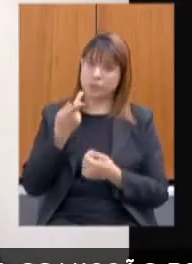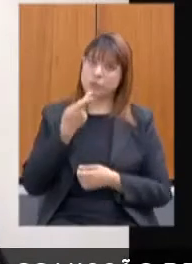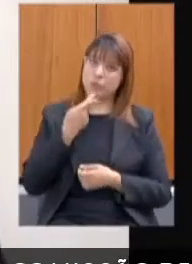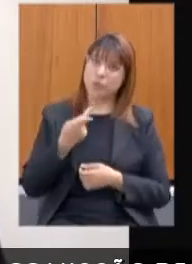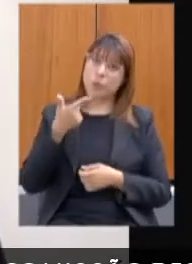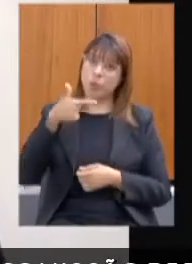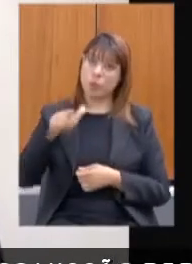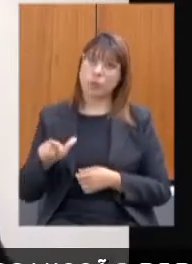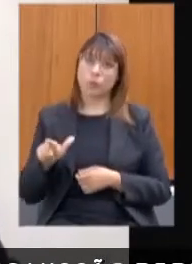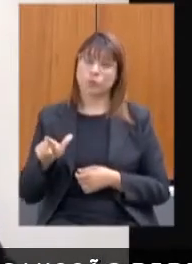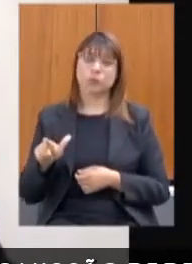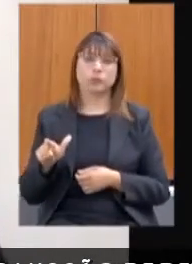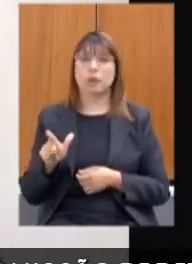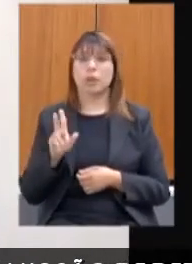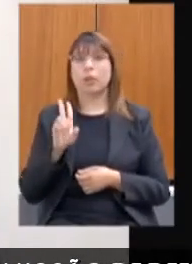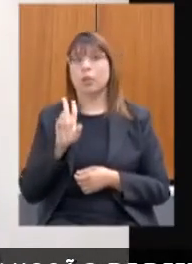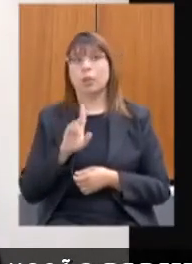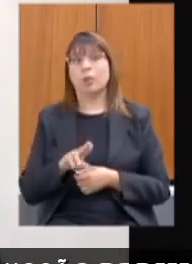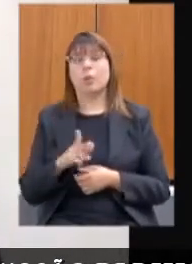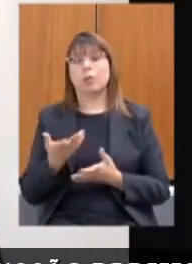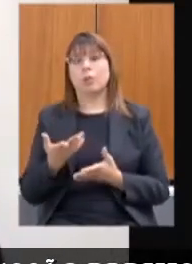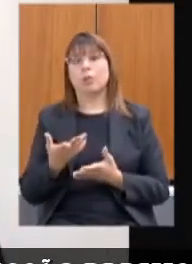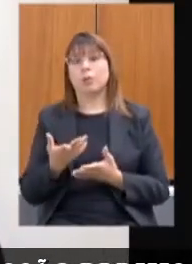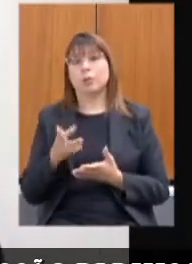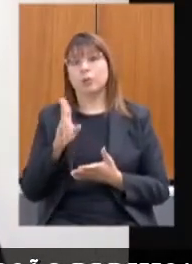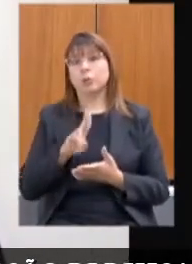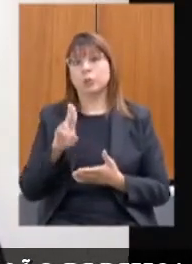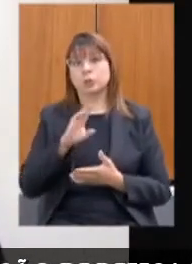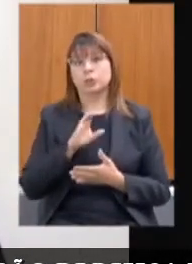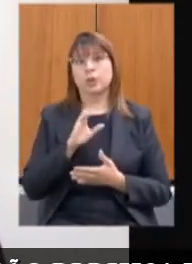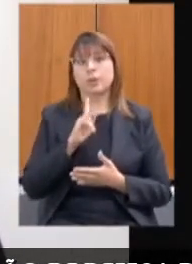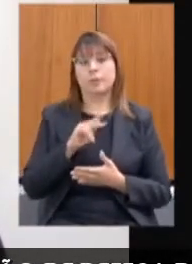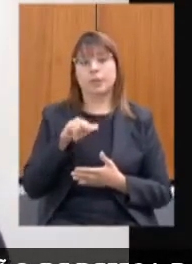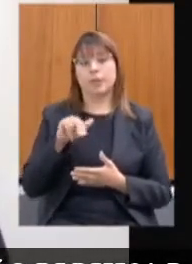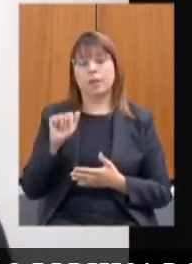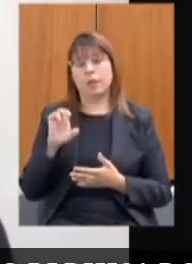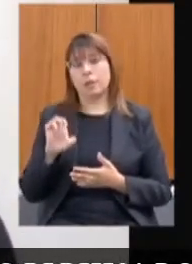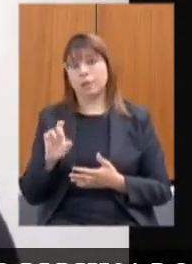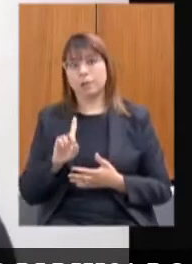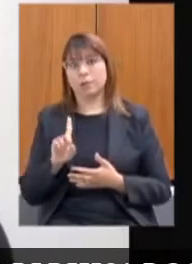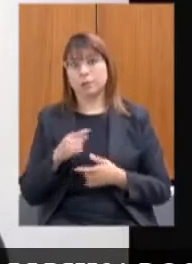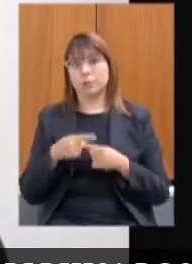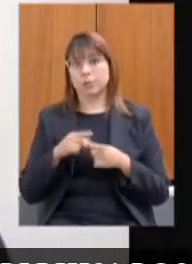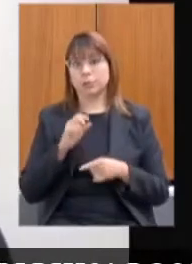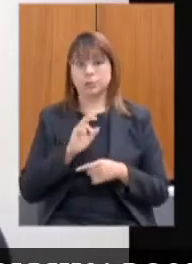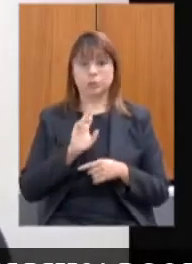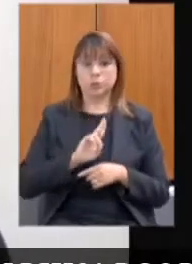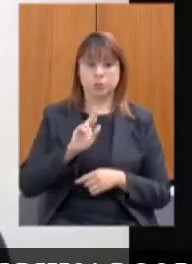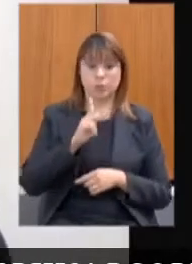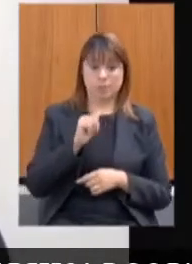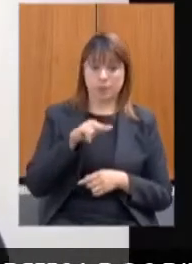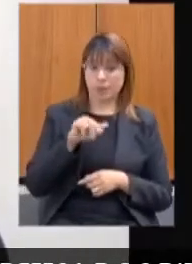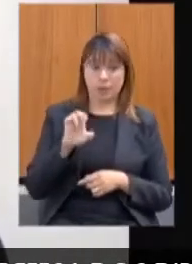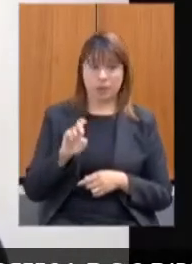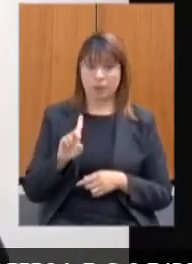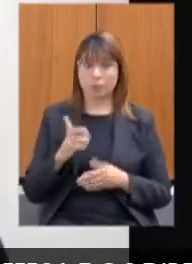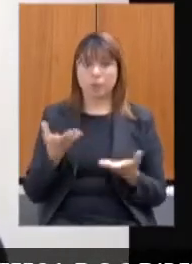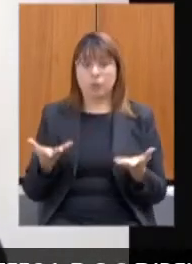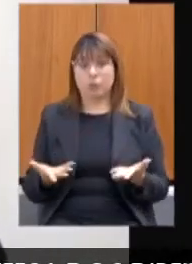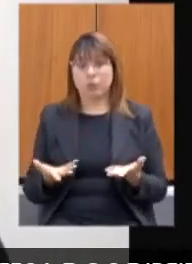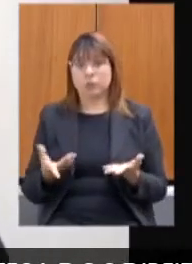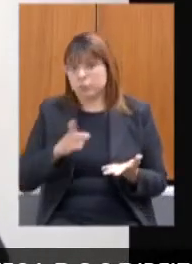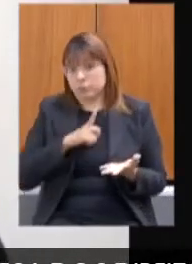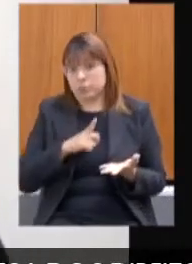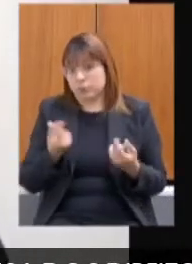outra informação, não com relação à utilização do recurso do PNAE ou não, é porque se não utilizou o recurso do PNAE, existe inclusive